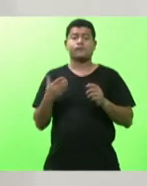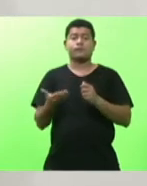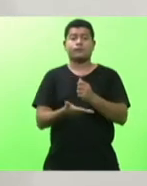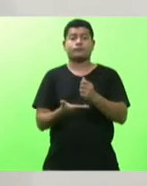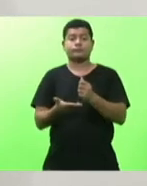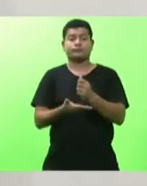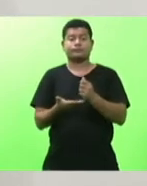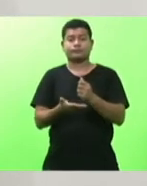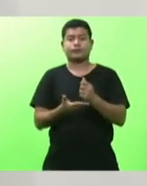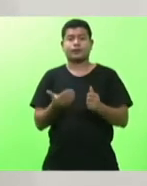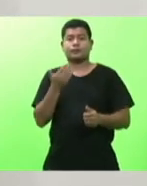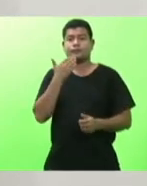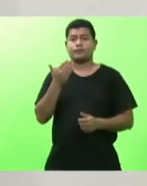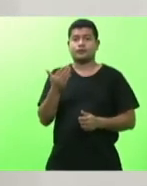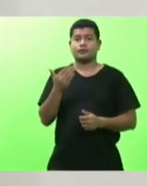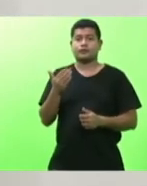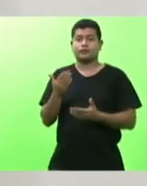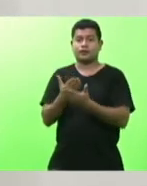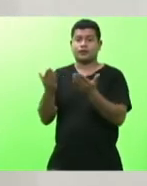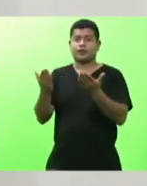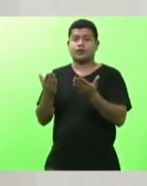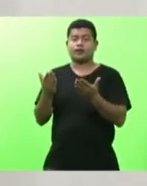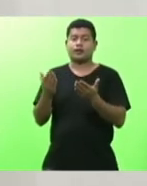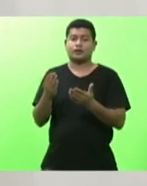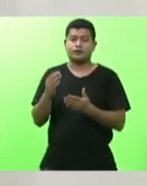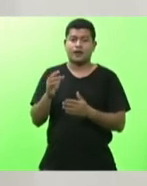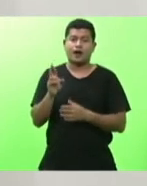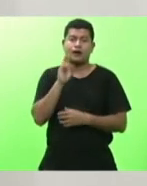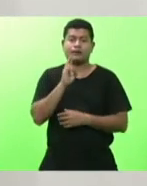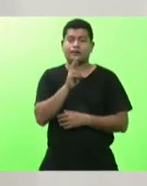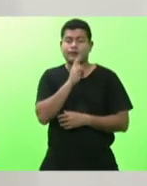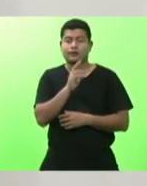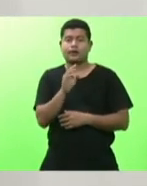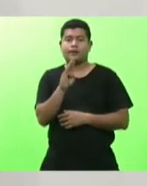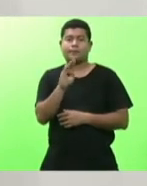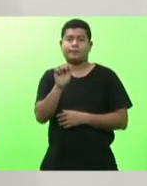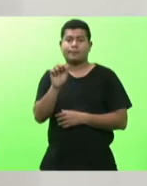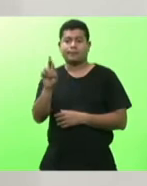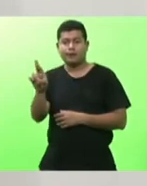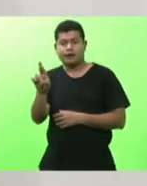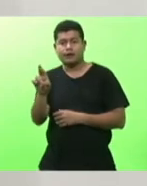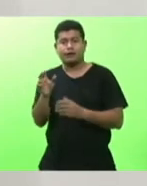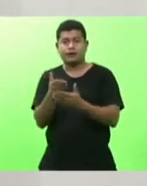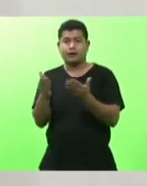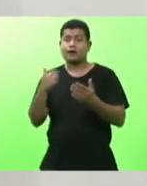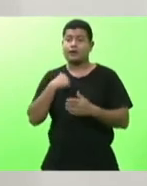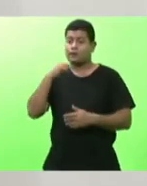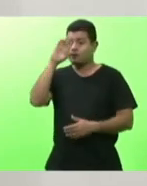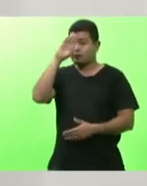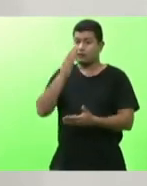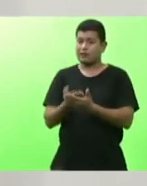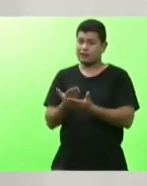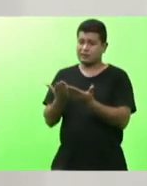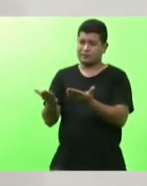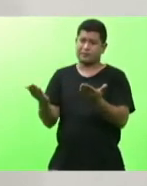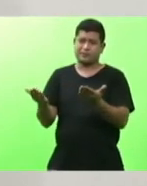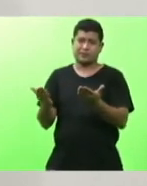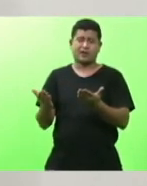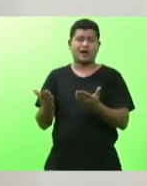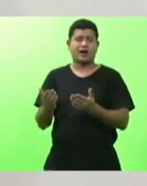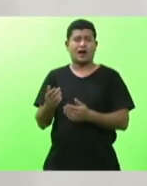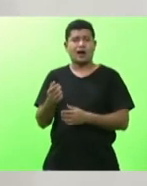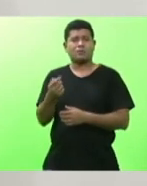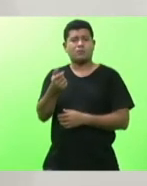um pedido dos bares e restaurantes mas eu acredito que é um pequeno segmento não representa